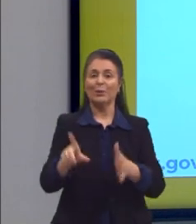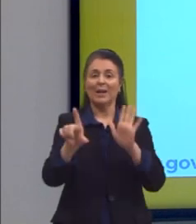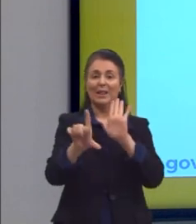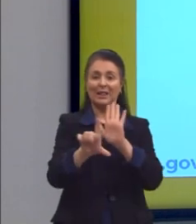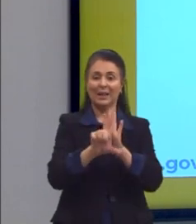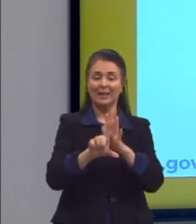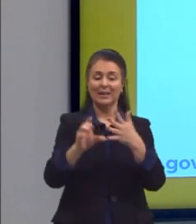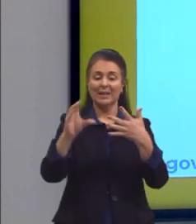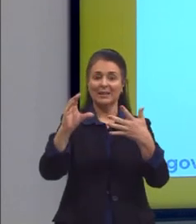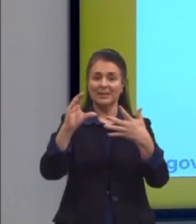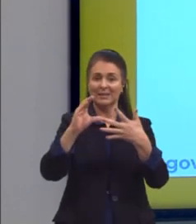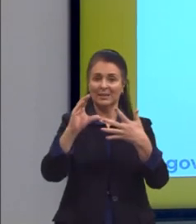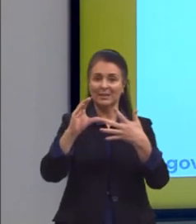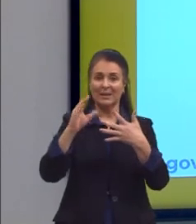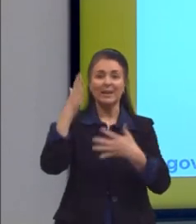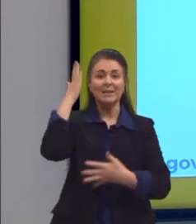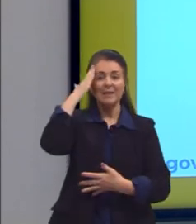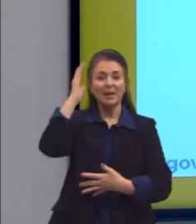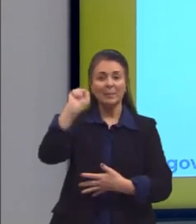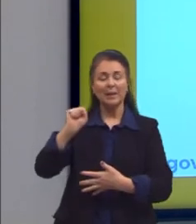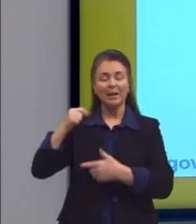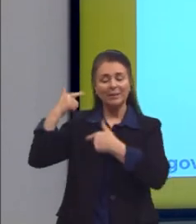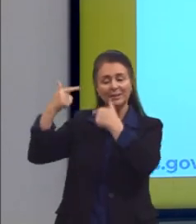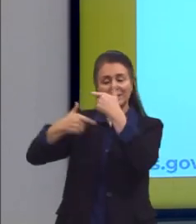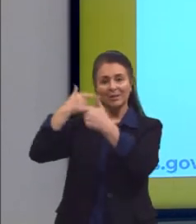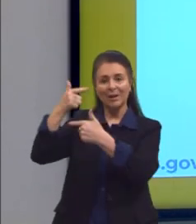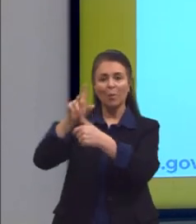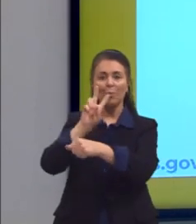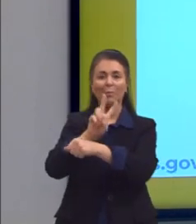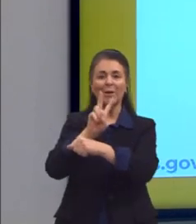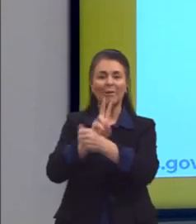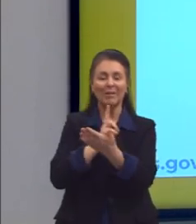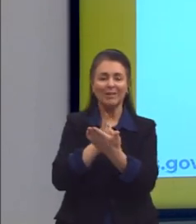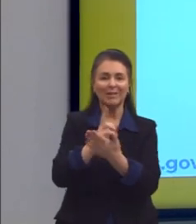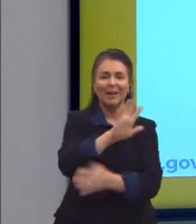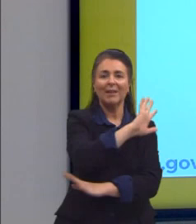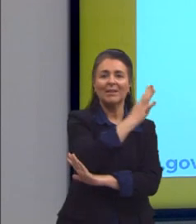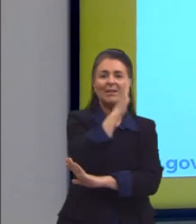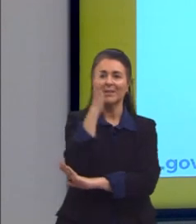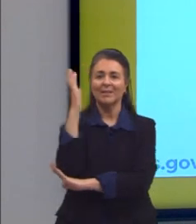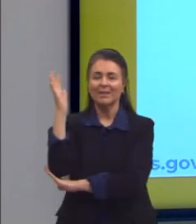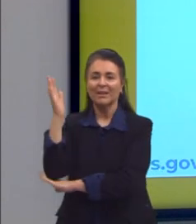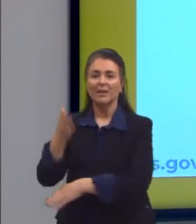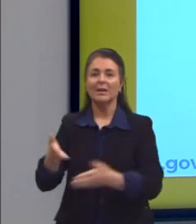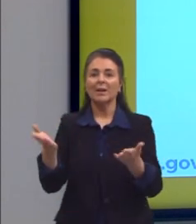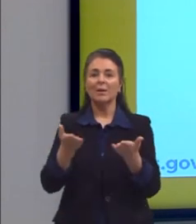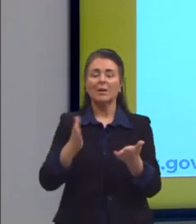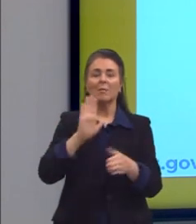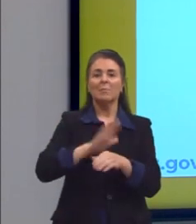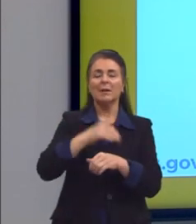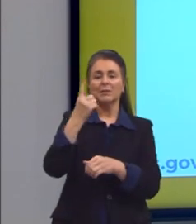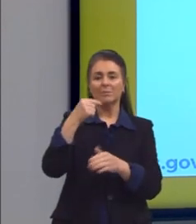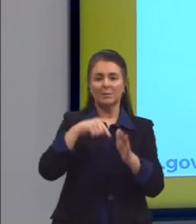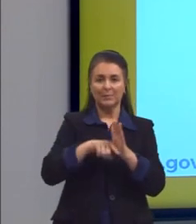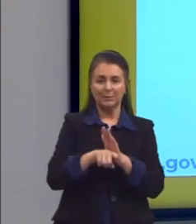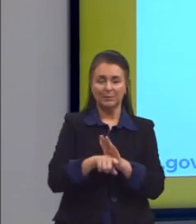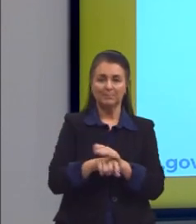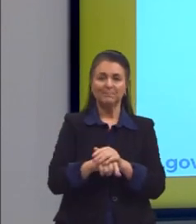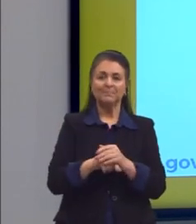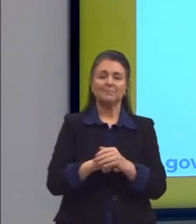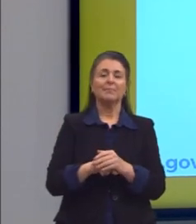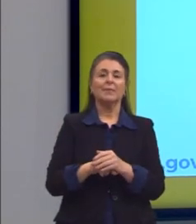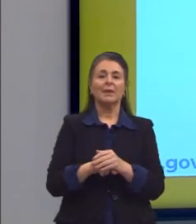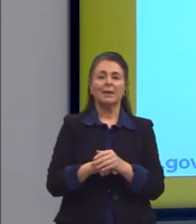tradicional para a conservação ambiental. E a gente vai resolver mais uma questão juntos, que é